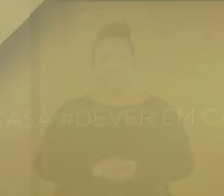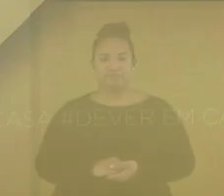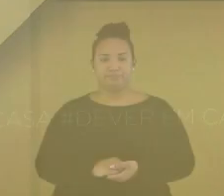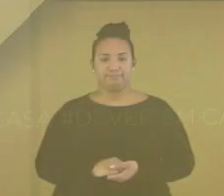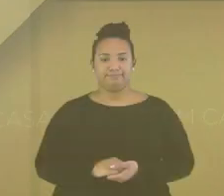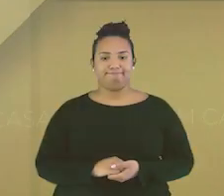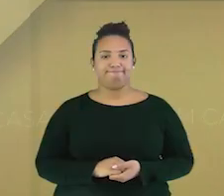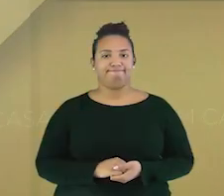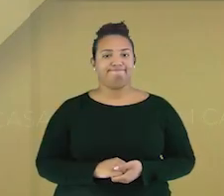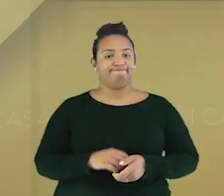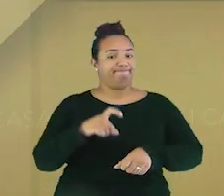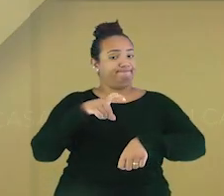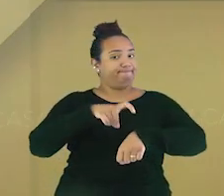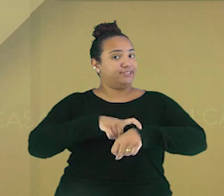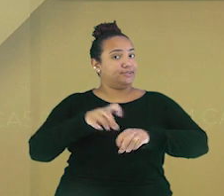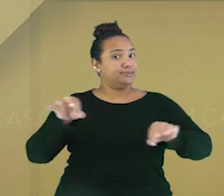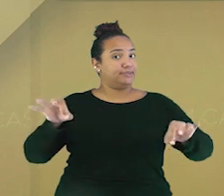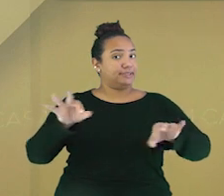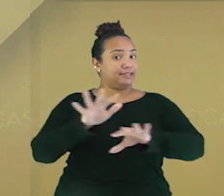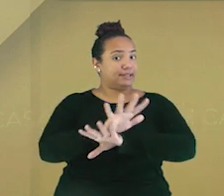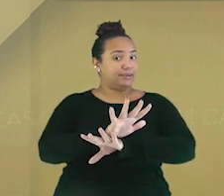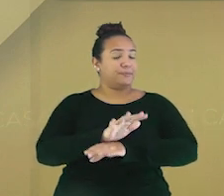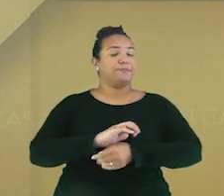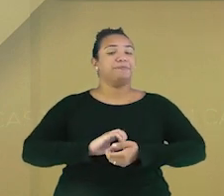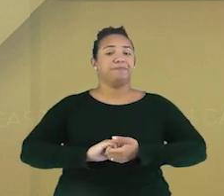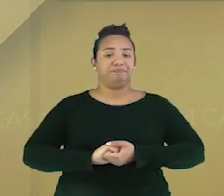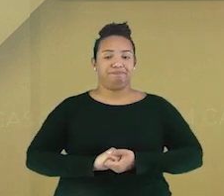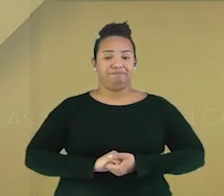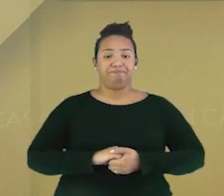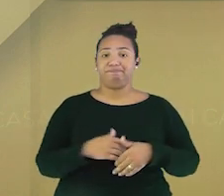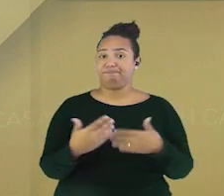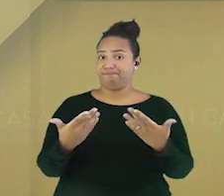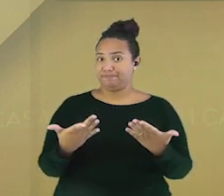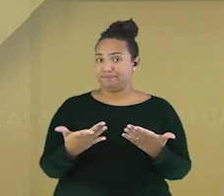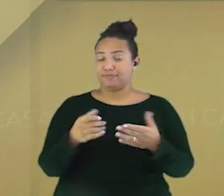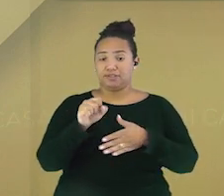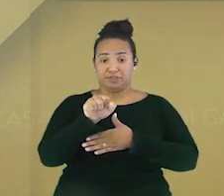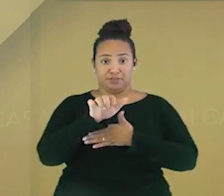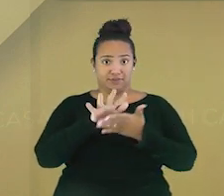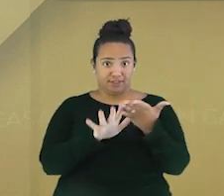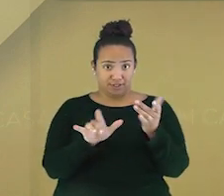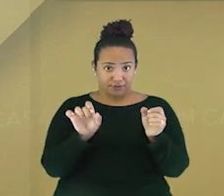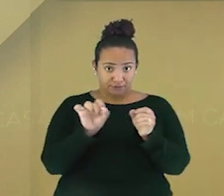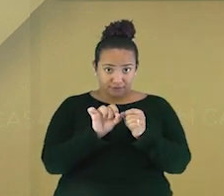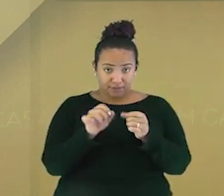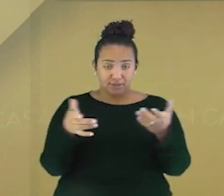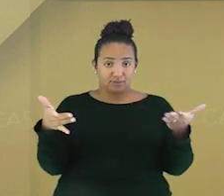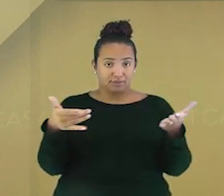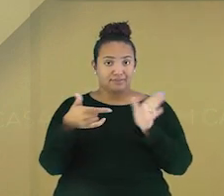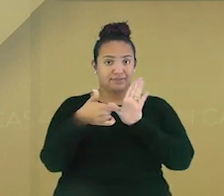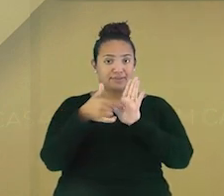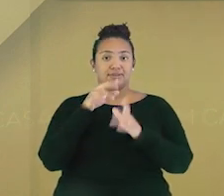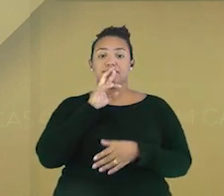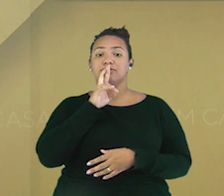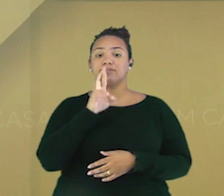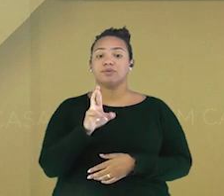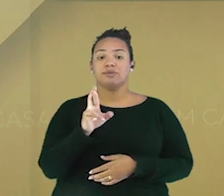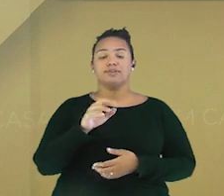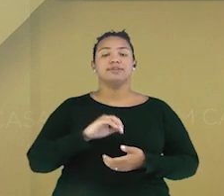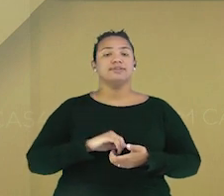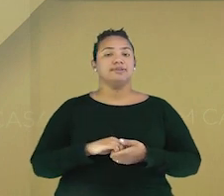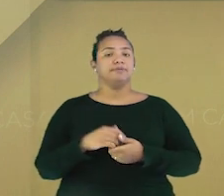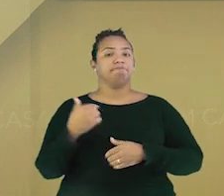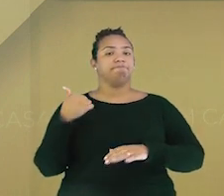Tempo esgotado, pessoal. Bom, passado o tempo da atividade, agora vamos responder? Pergunta para